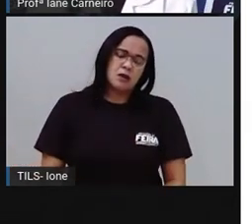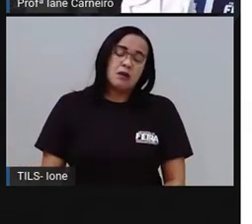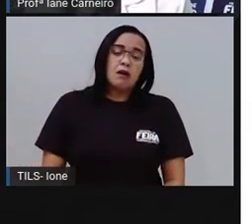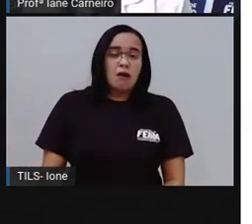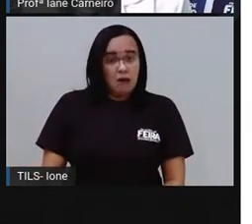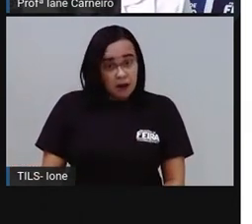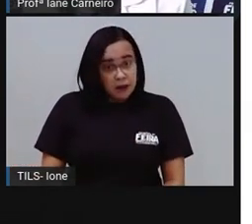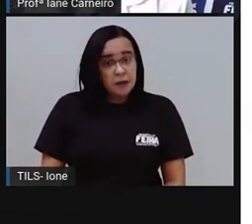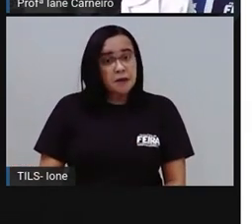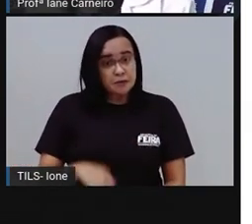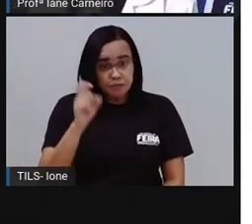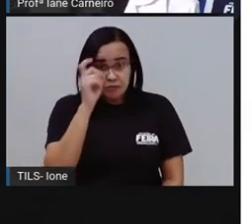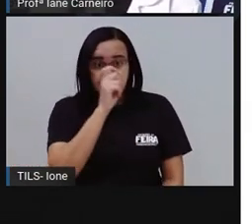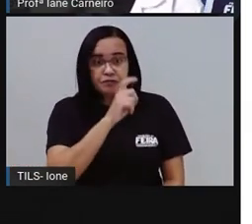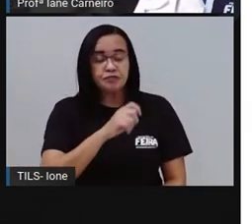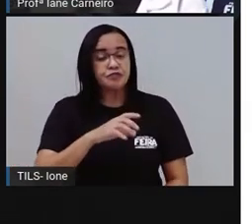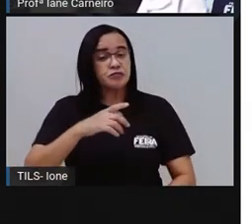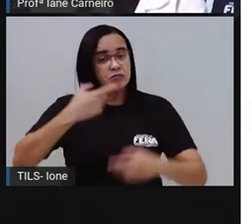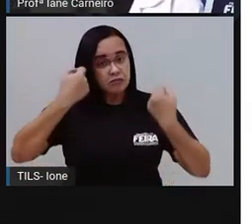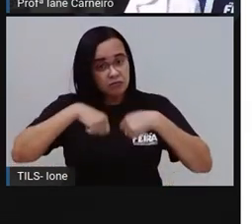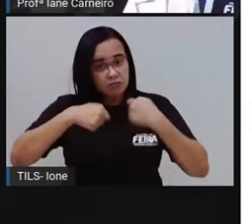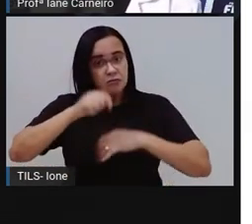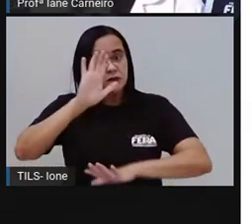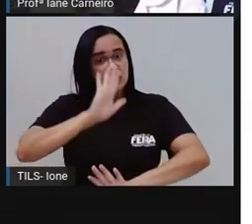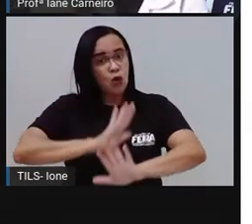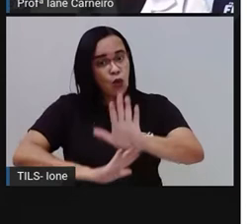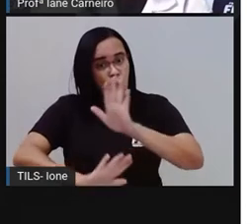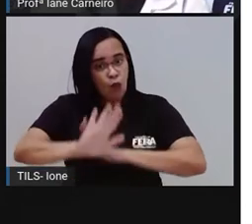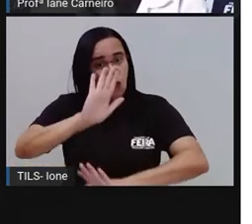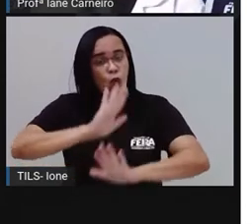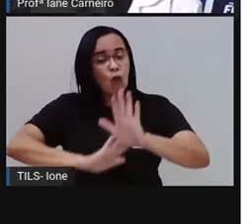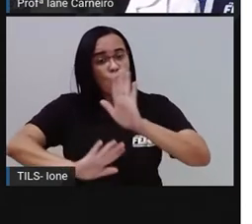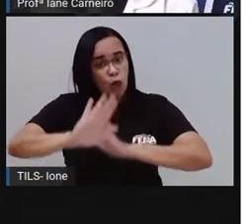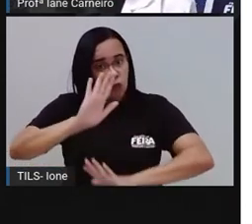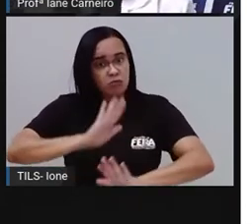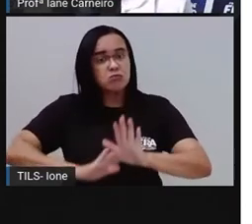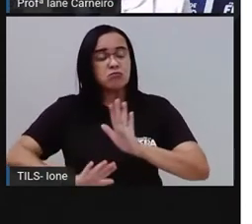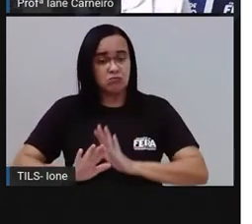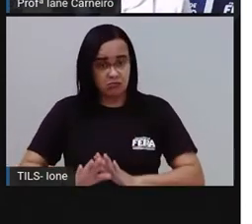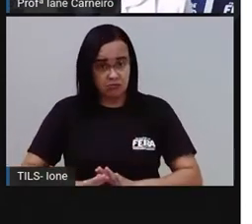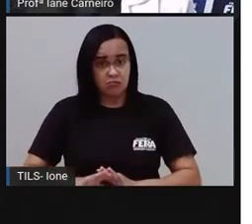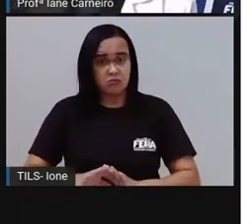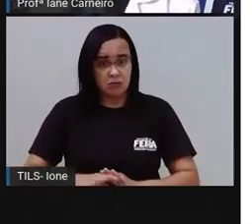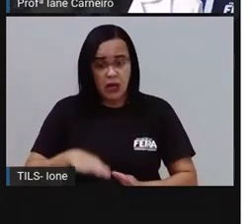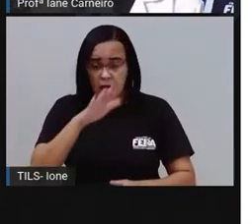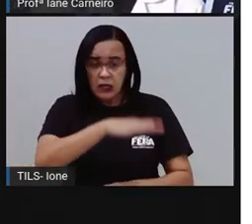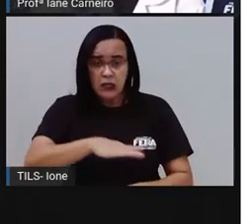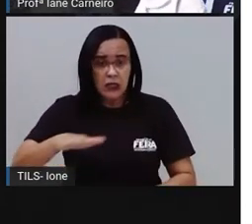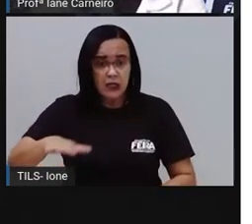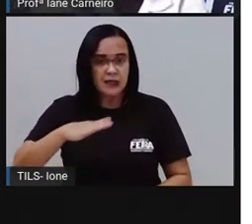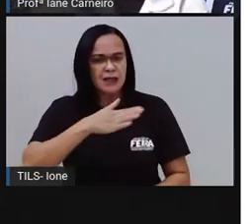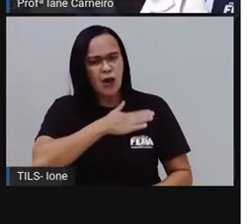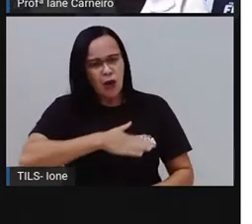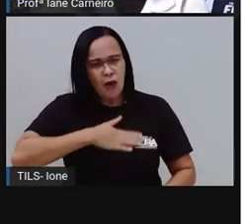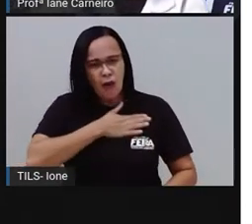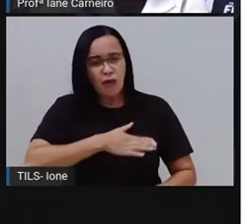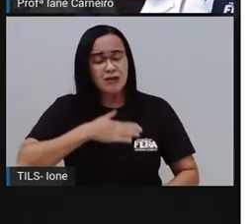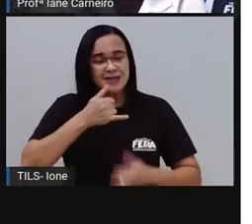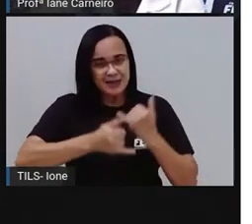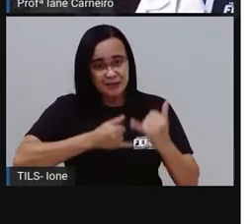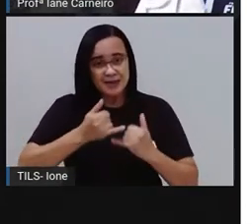gosta de pôr a bola, né? De estourar a bola. Mas estourou, cata essa borracha, né? Descarta ela